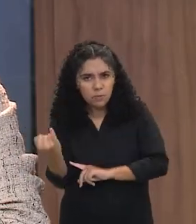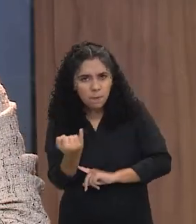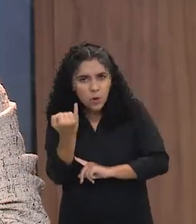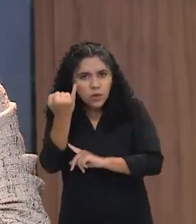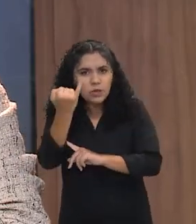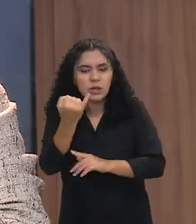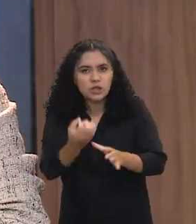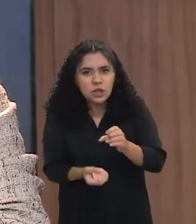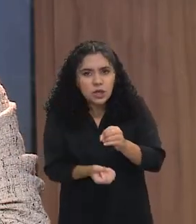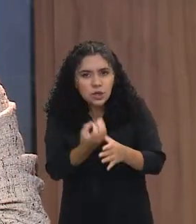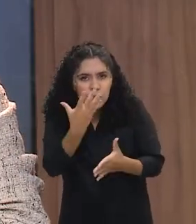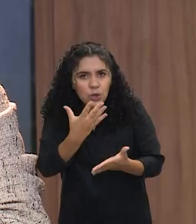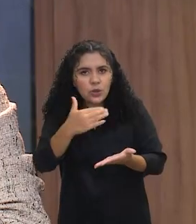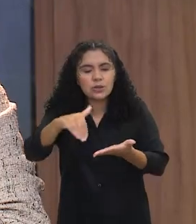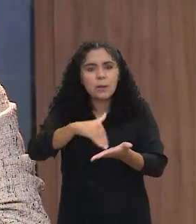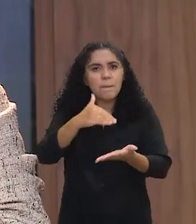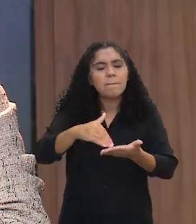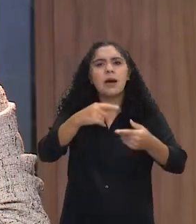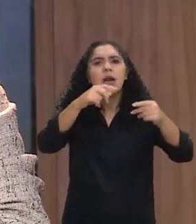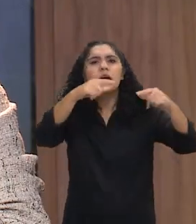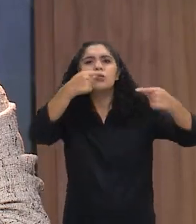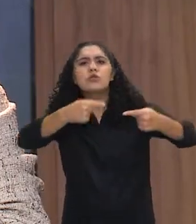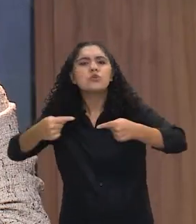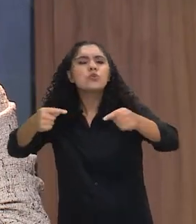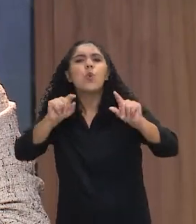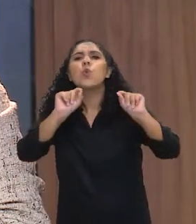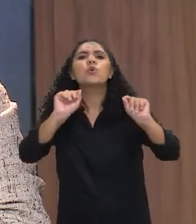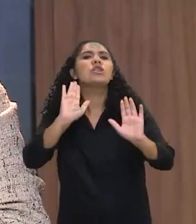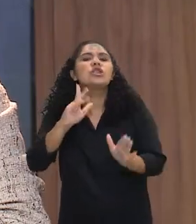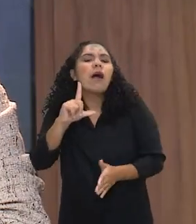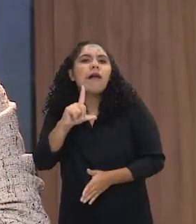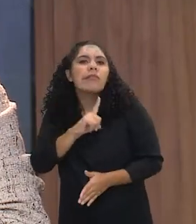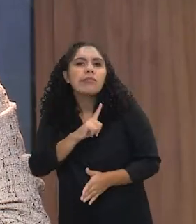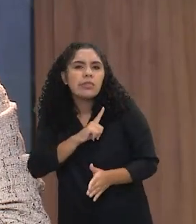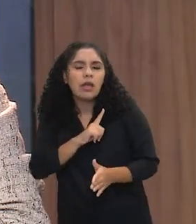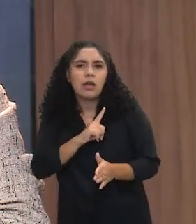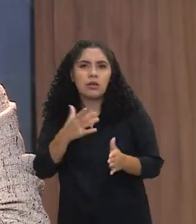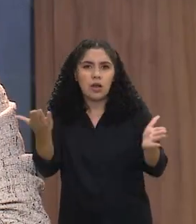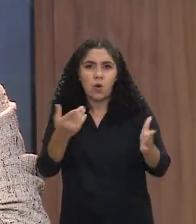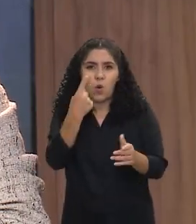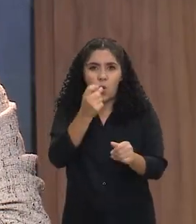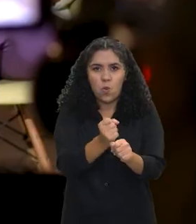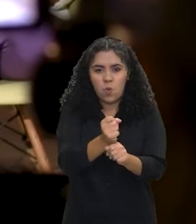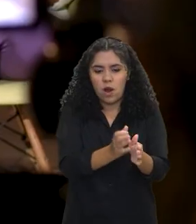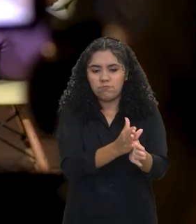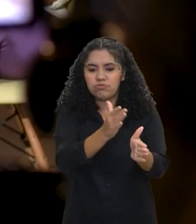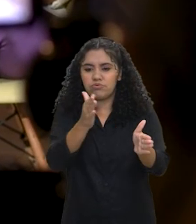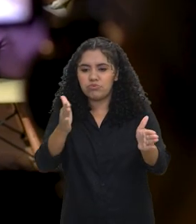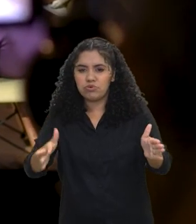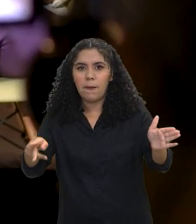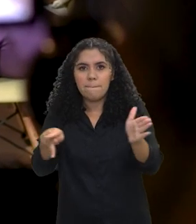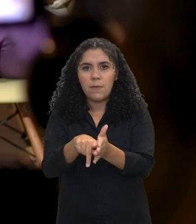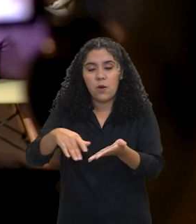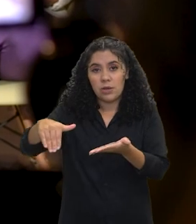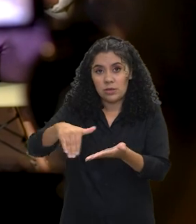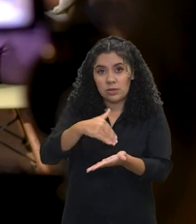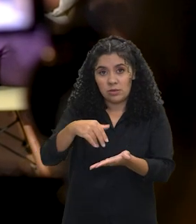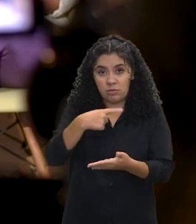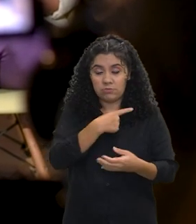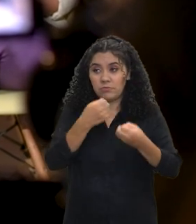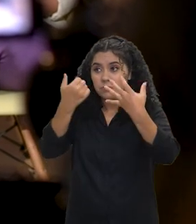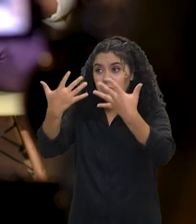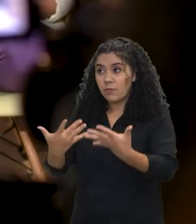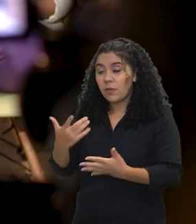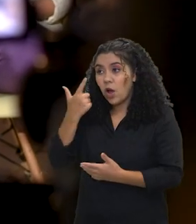essa secretaria para discutir esse assunto. O que a gente já tem desse primeiro ano de secretaria? Olha, eu acho que a secretaria